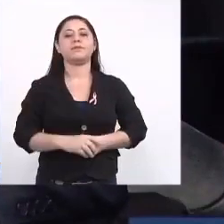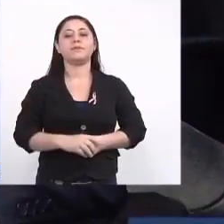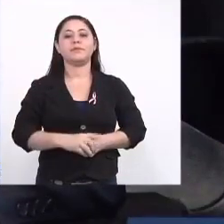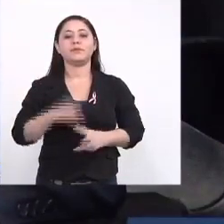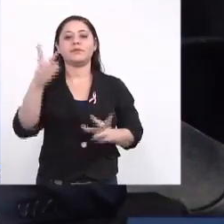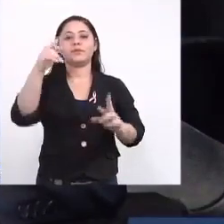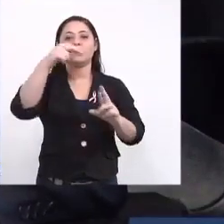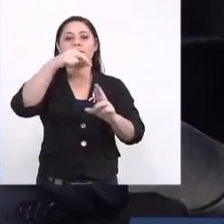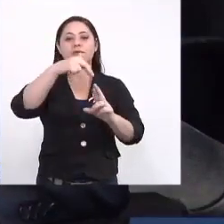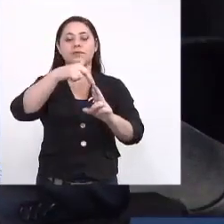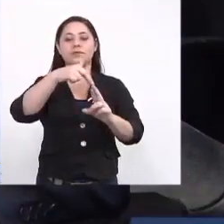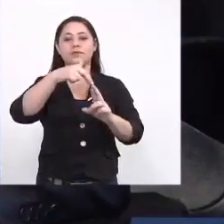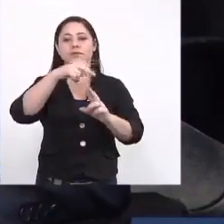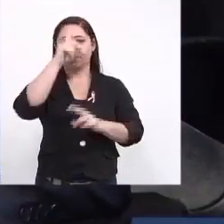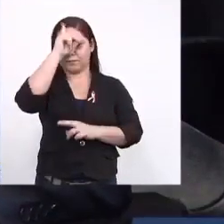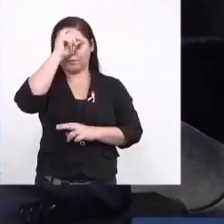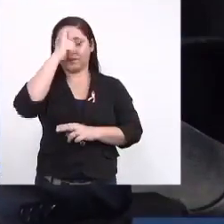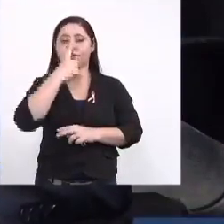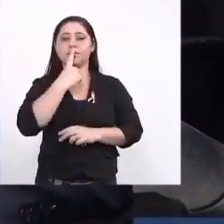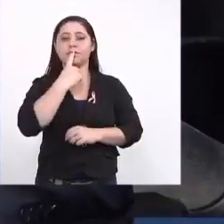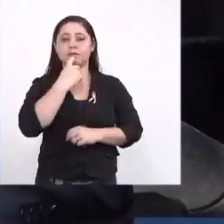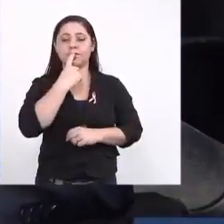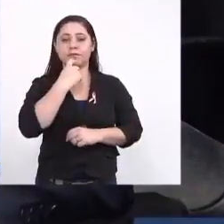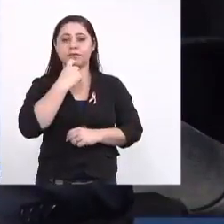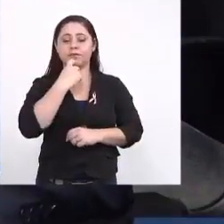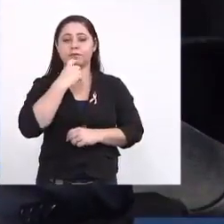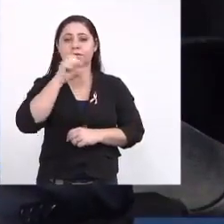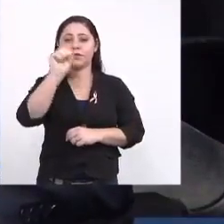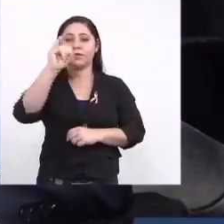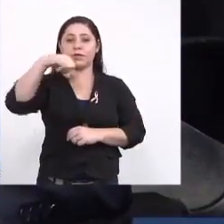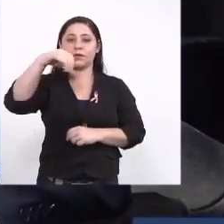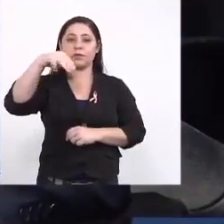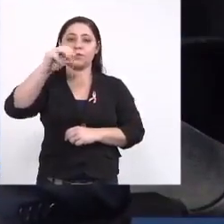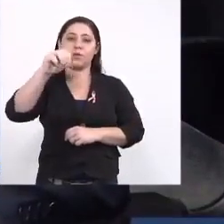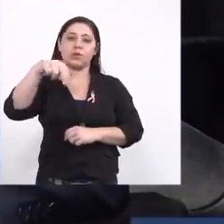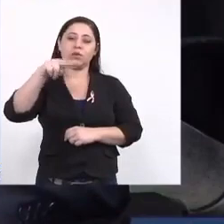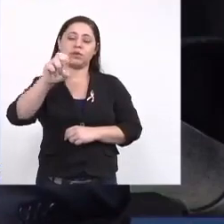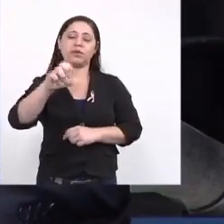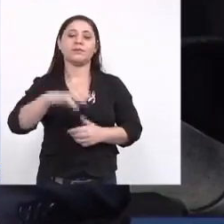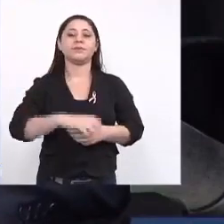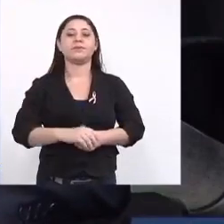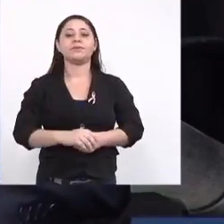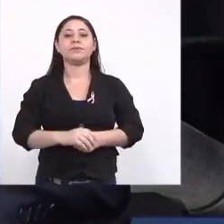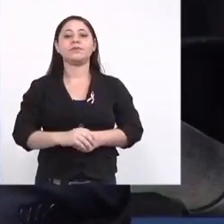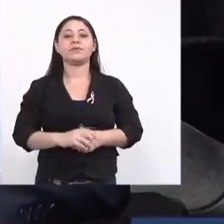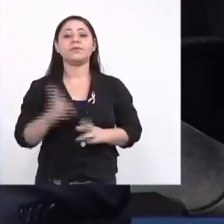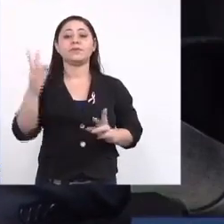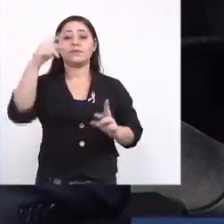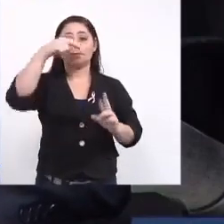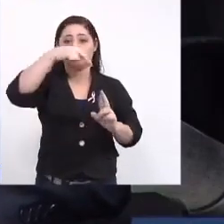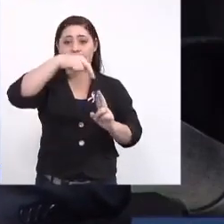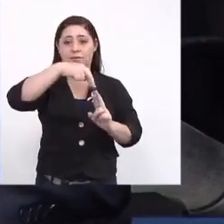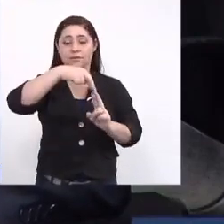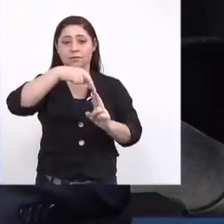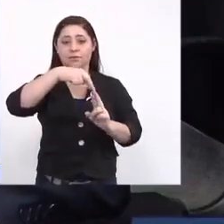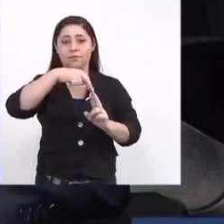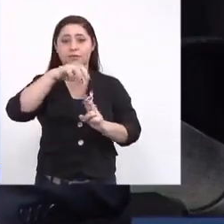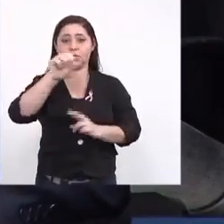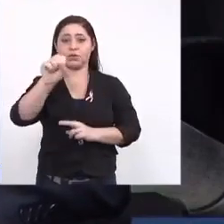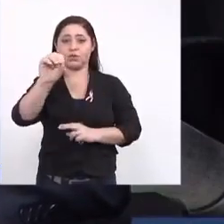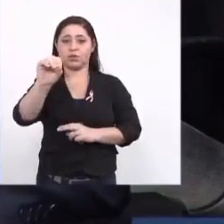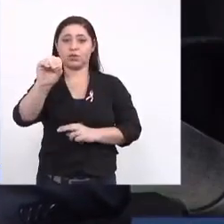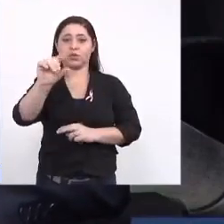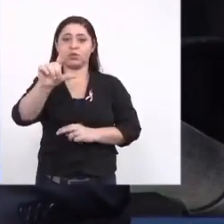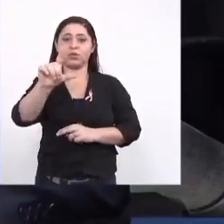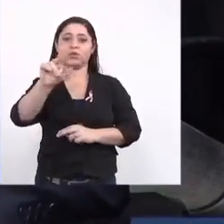representando no Hospital Regional, a Simone Souza de Oliveira Fonseca, representando a Solurbi,